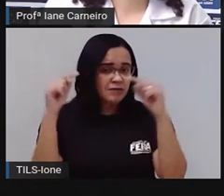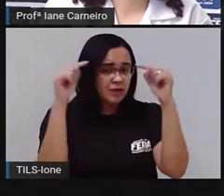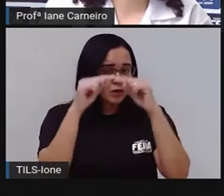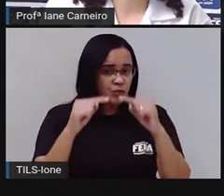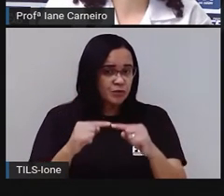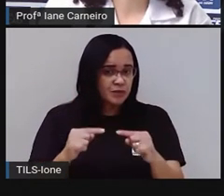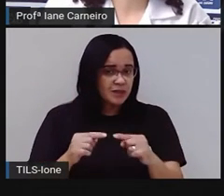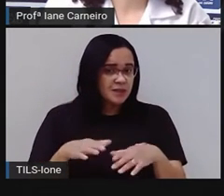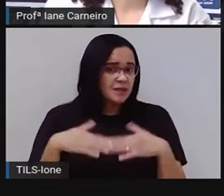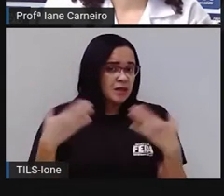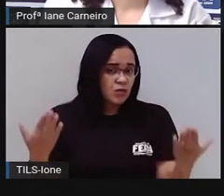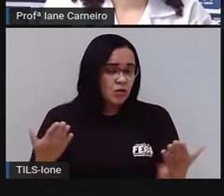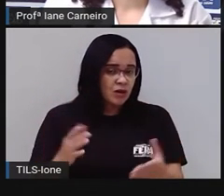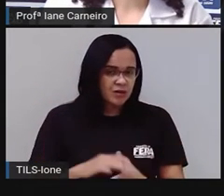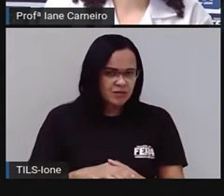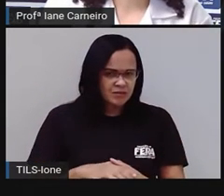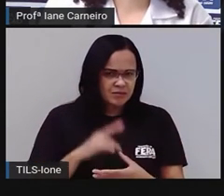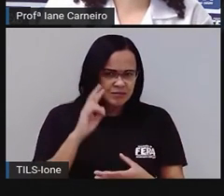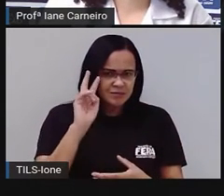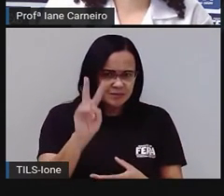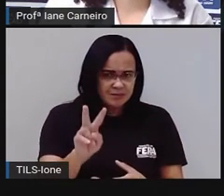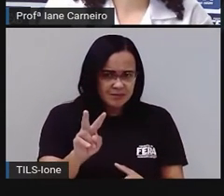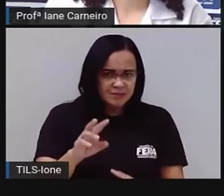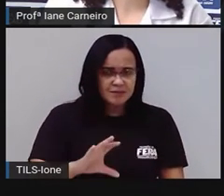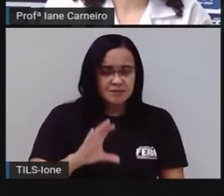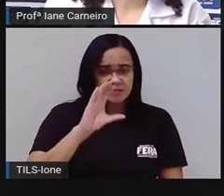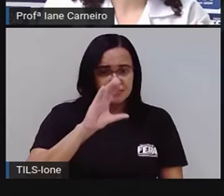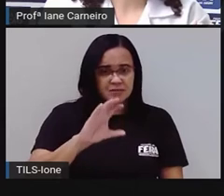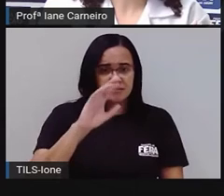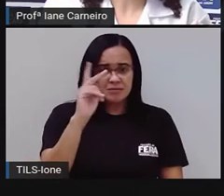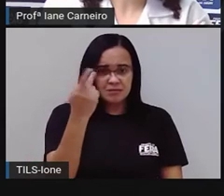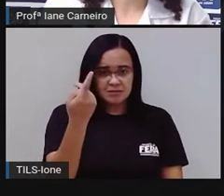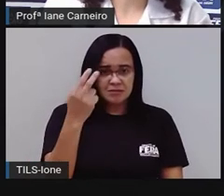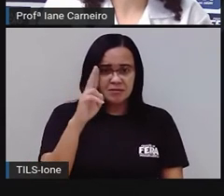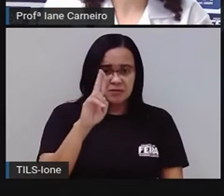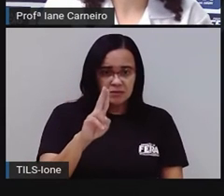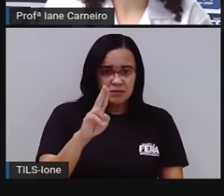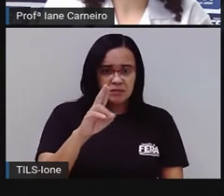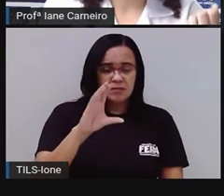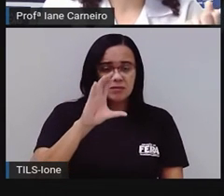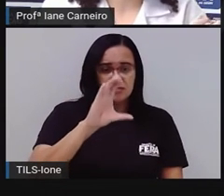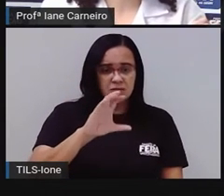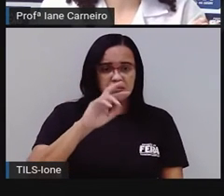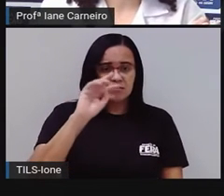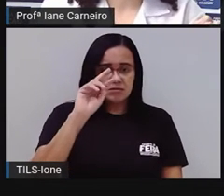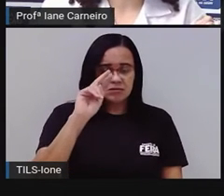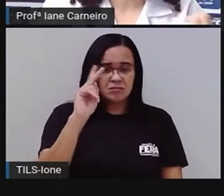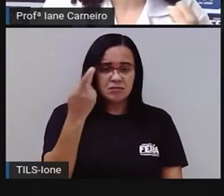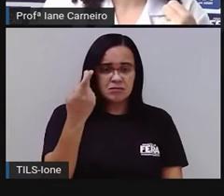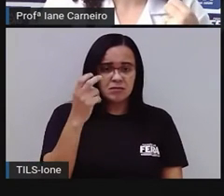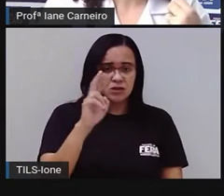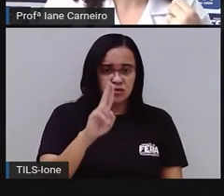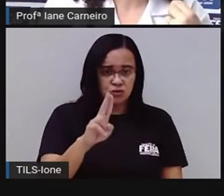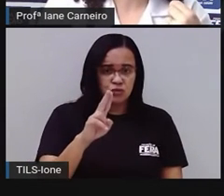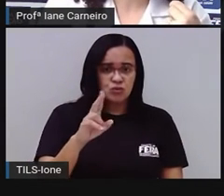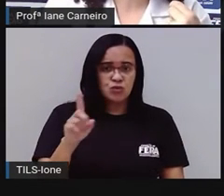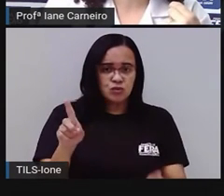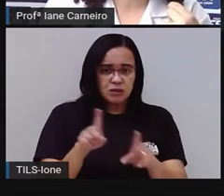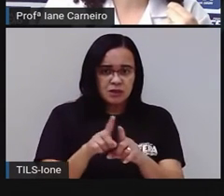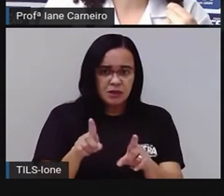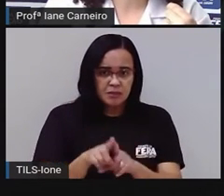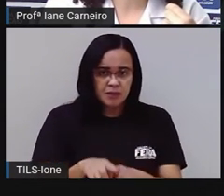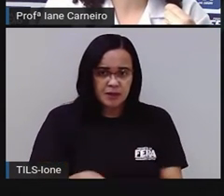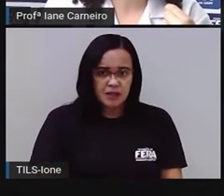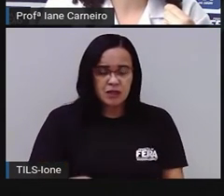chuchu, uhu, né? E a palavra caju, né? Então, o